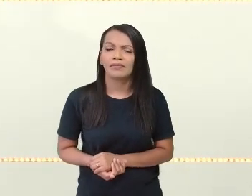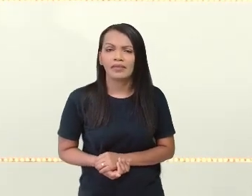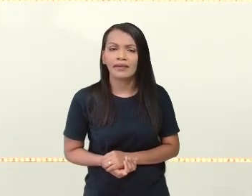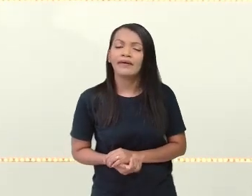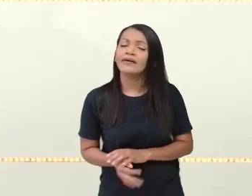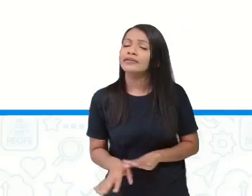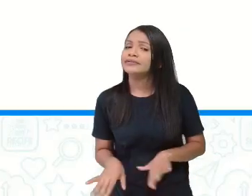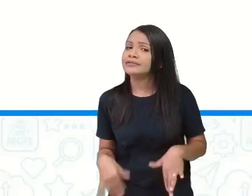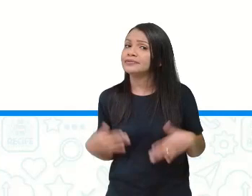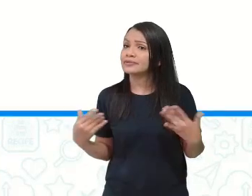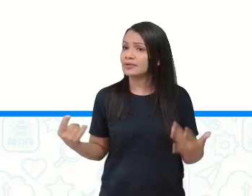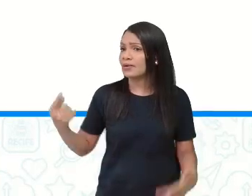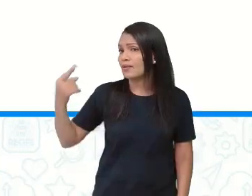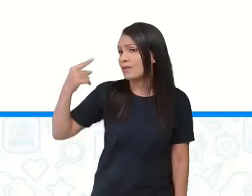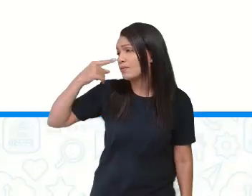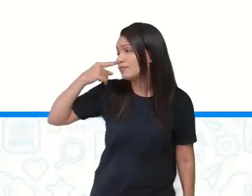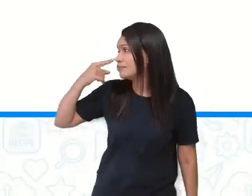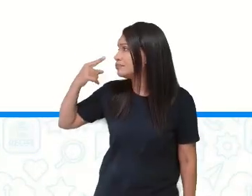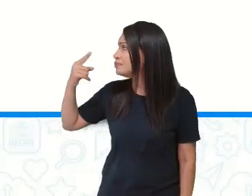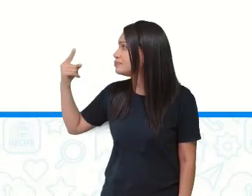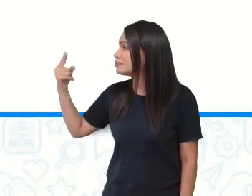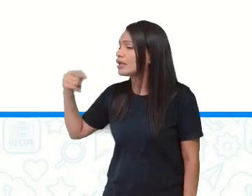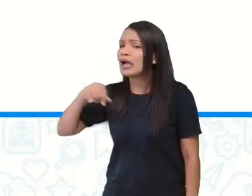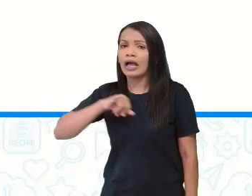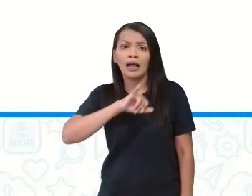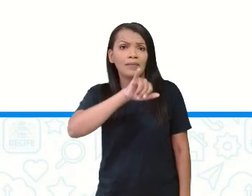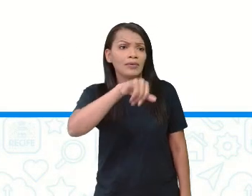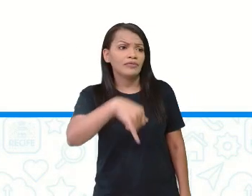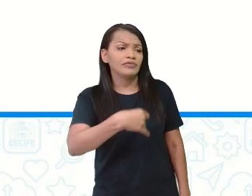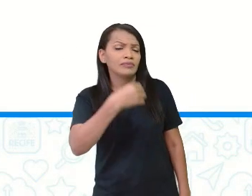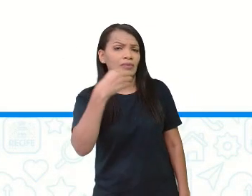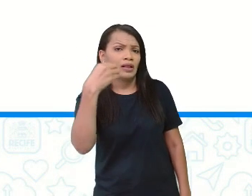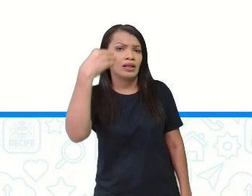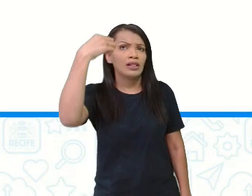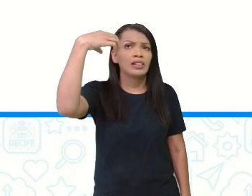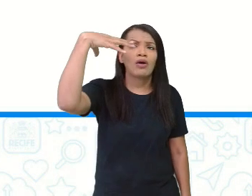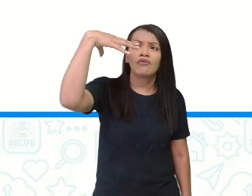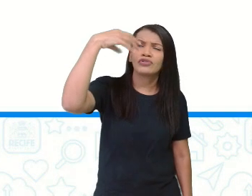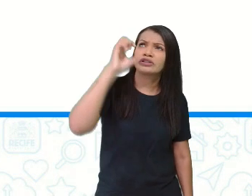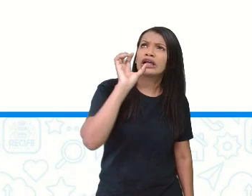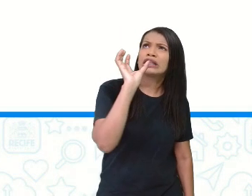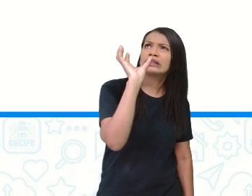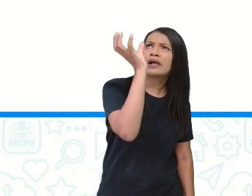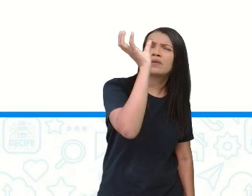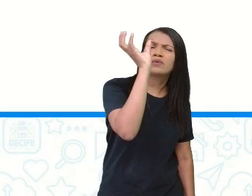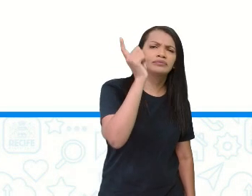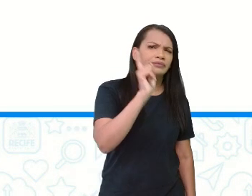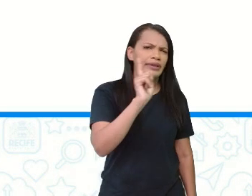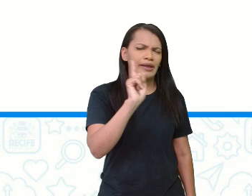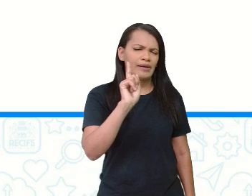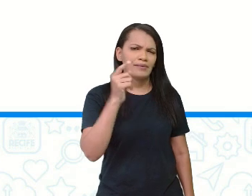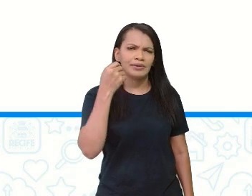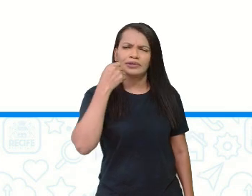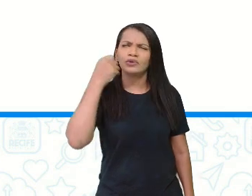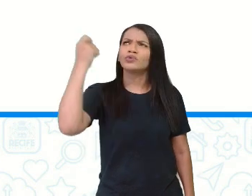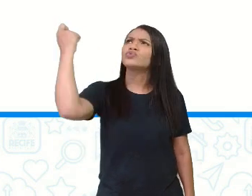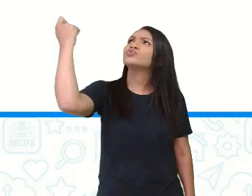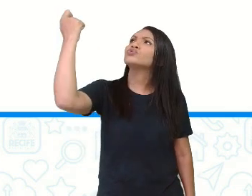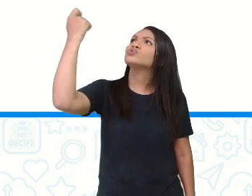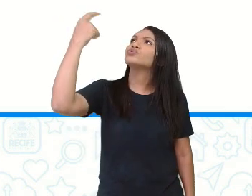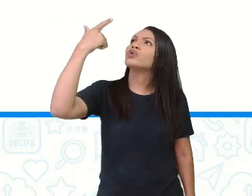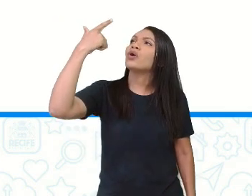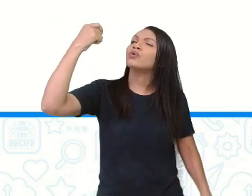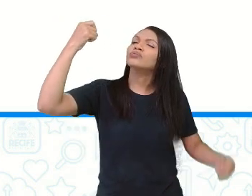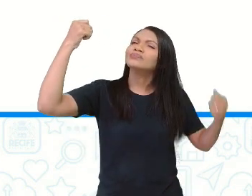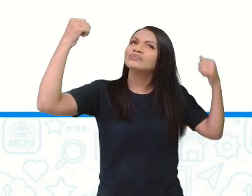Então, olha aí. Aproveitar a luminosidade natural dos ambientes, tá certo? Então,